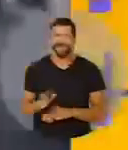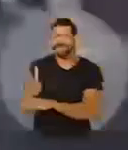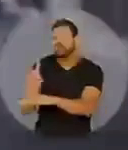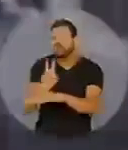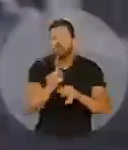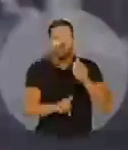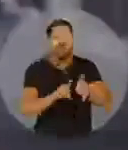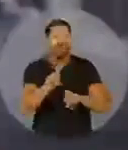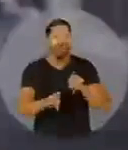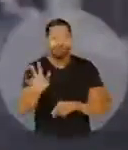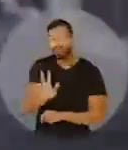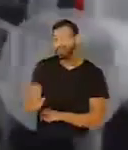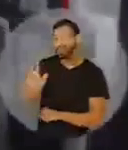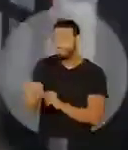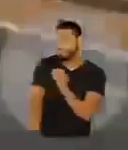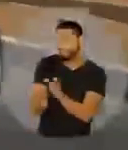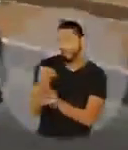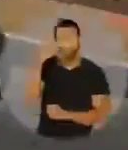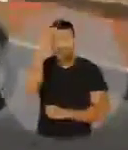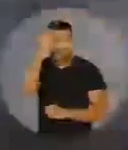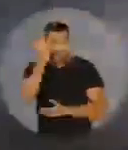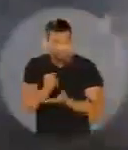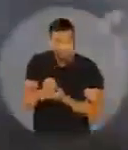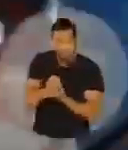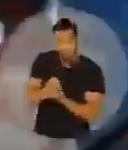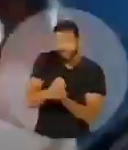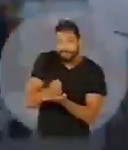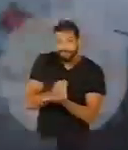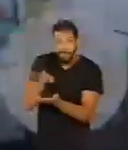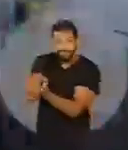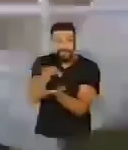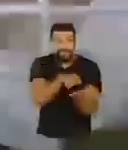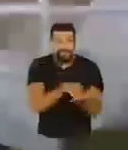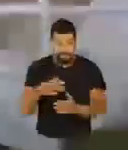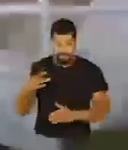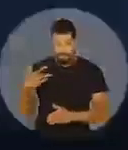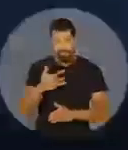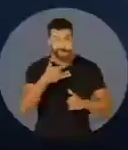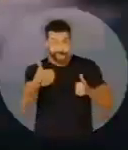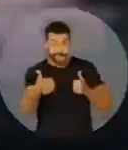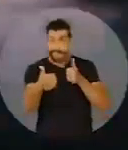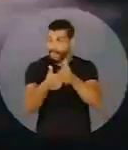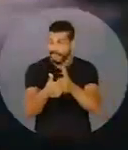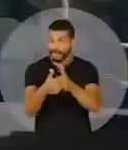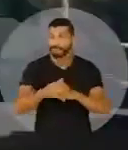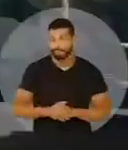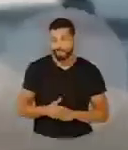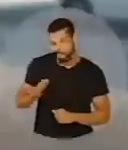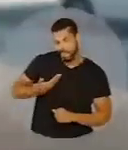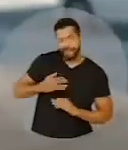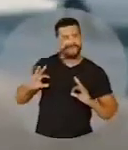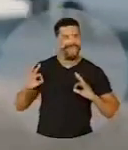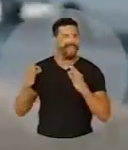Quem sabe cuidar do povo é o Lula. Lula criou o SAMU, a farmácia popular, as UPAs e levou a saúde para mais perto de todos.